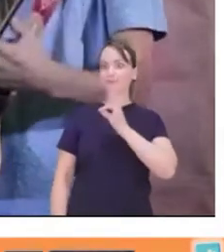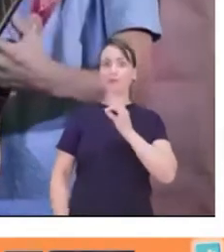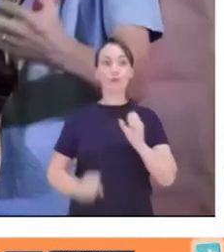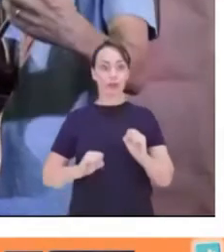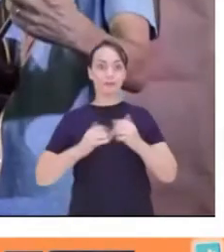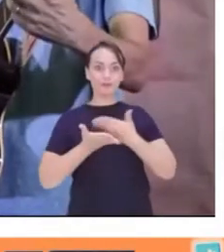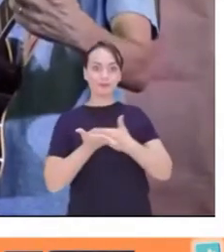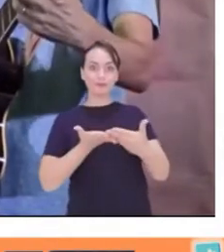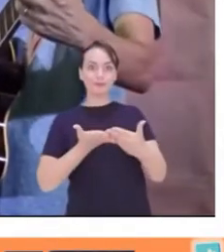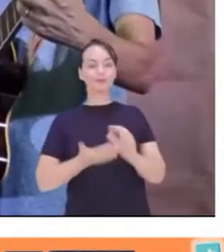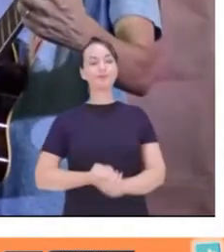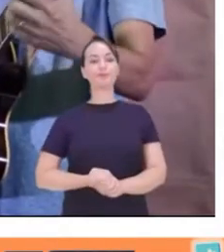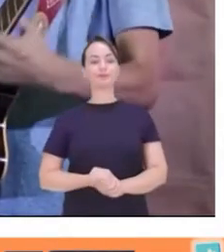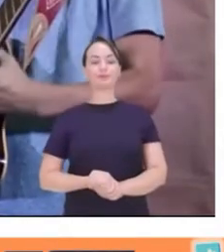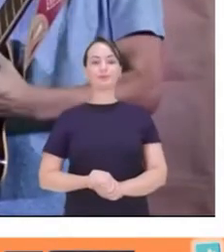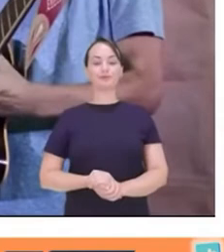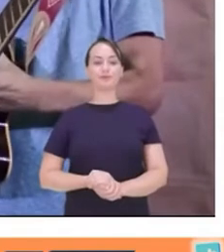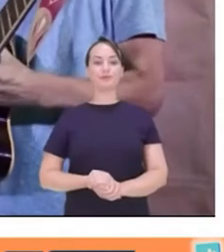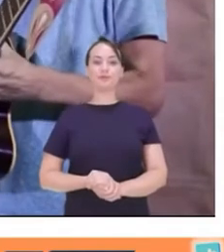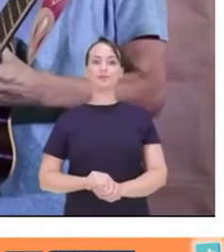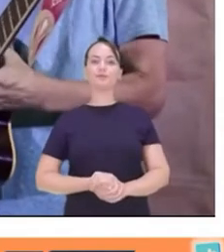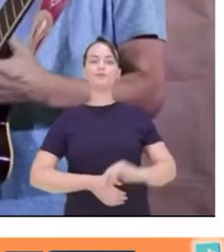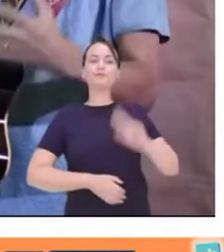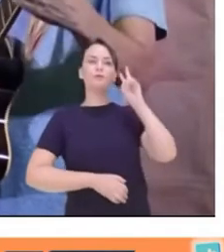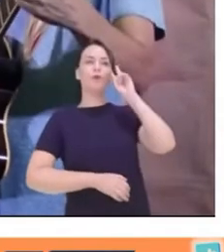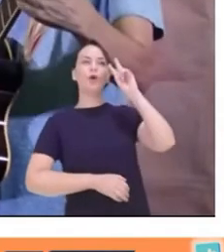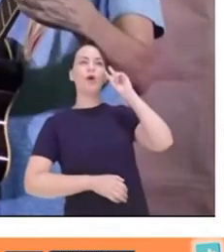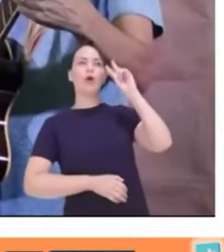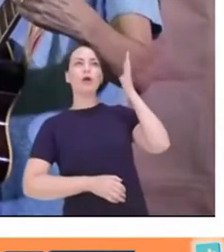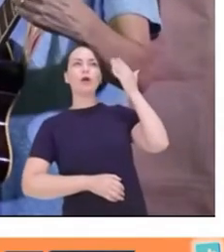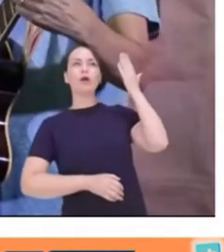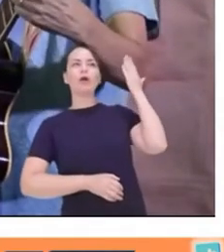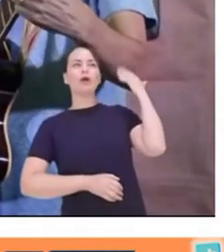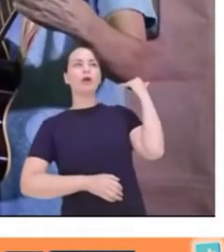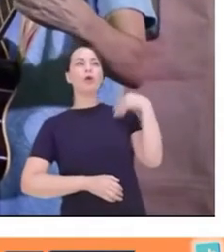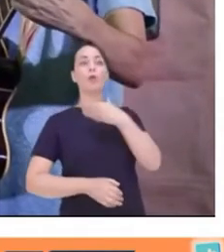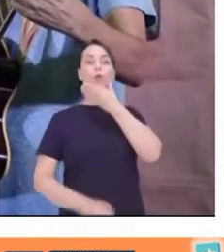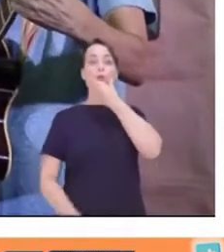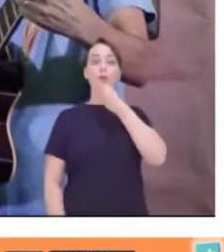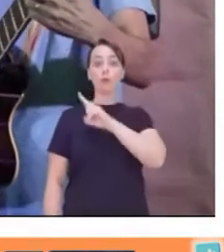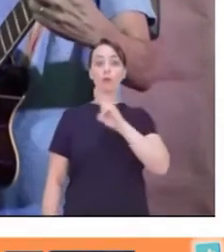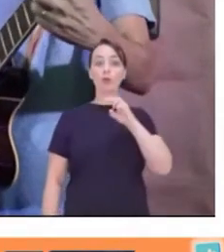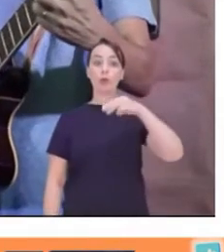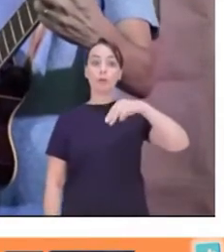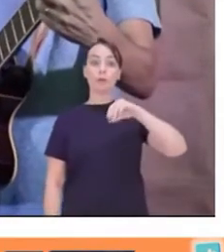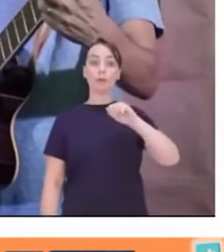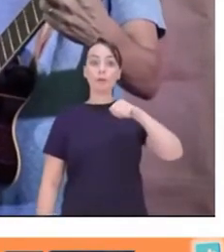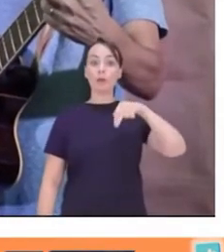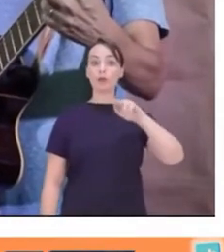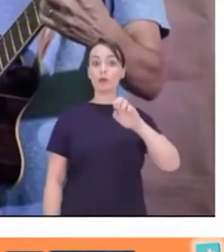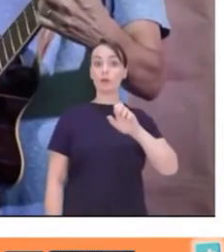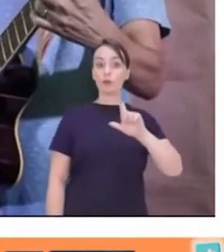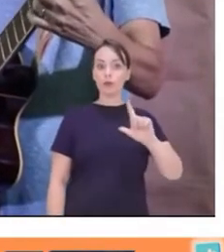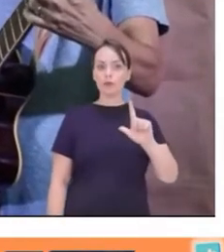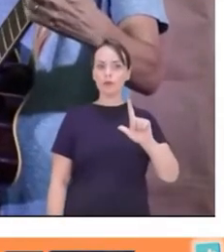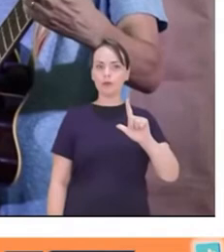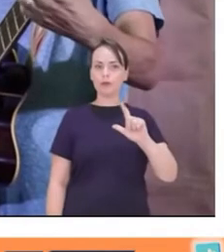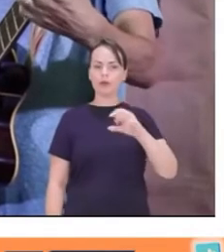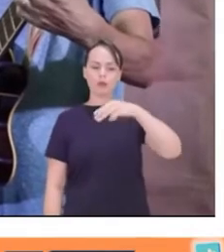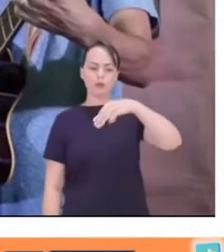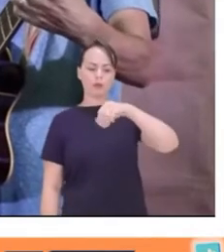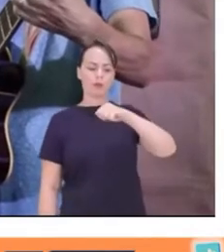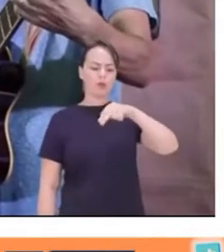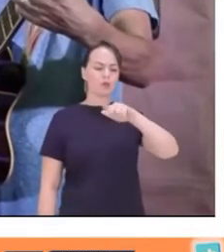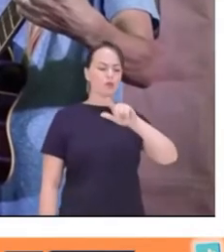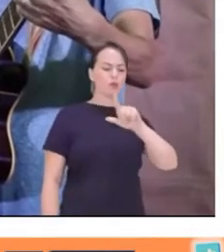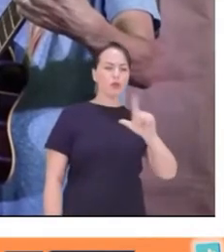começar? Pode. Tá bom. Era uma vez um menino chamado Manuel. Manuel gostava